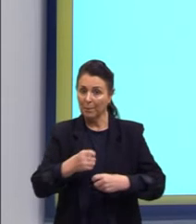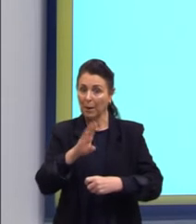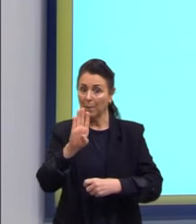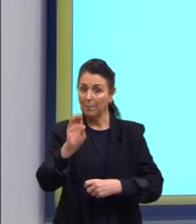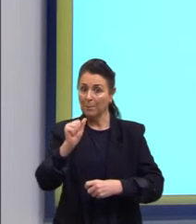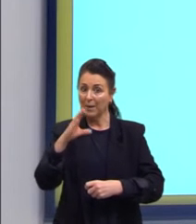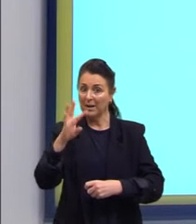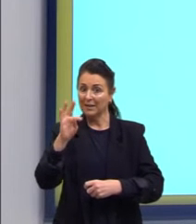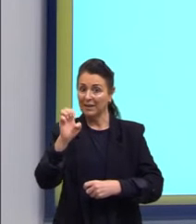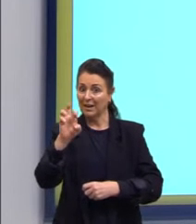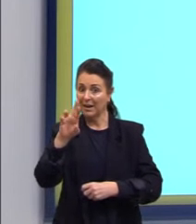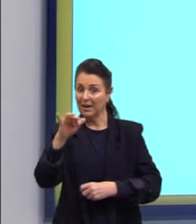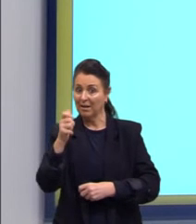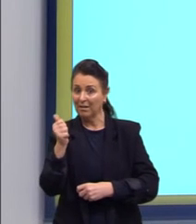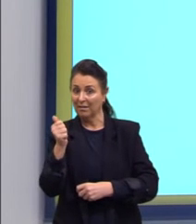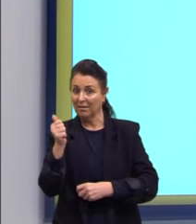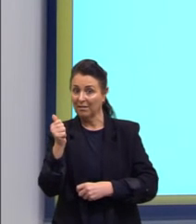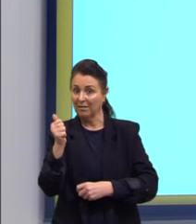Nesse caso aqui também.